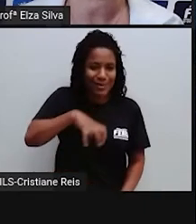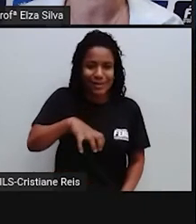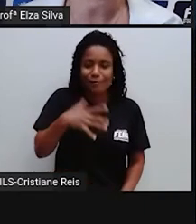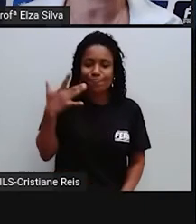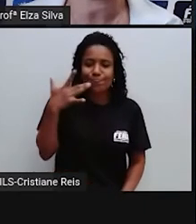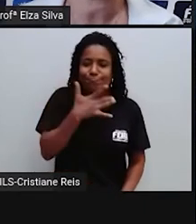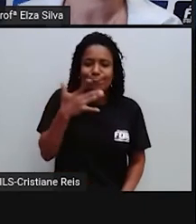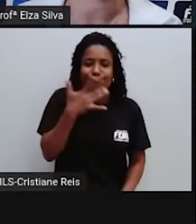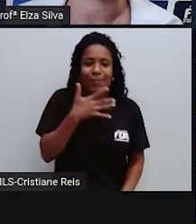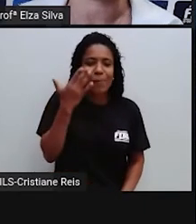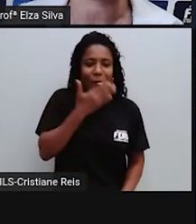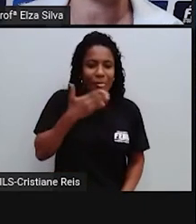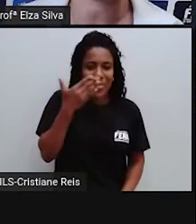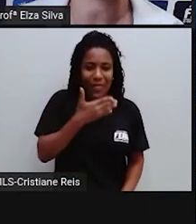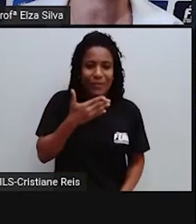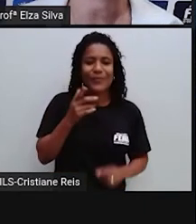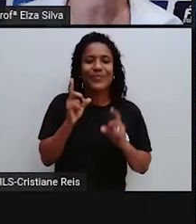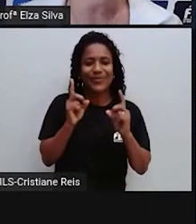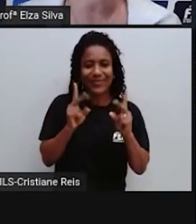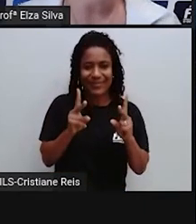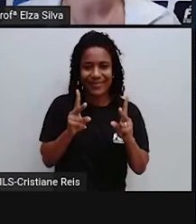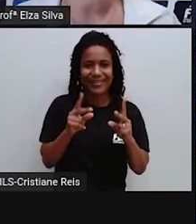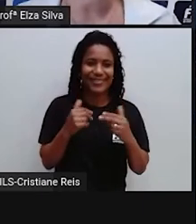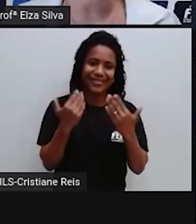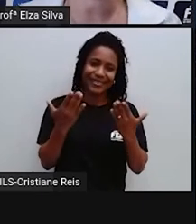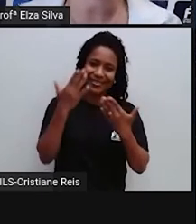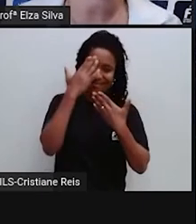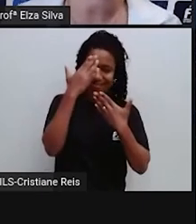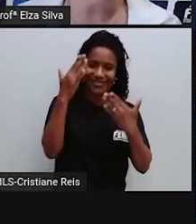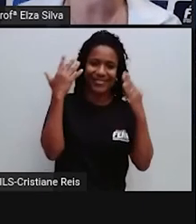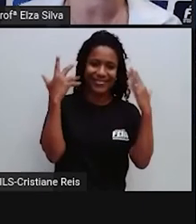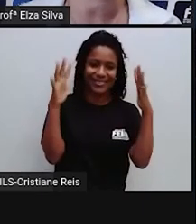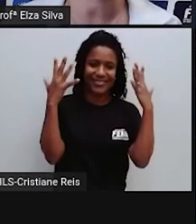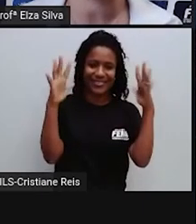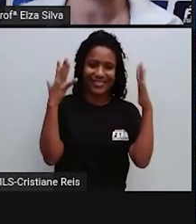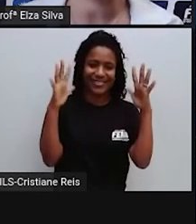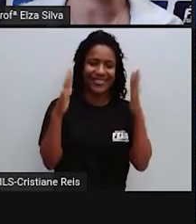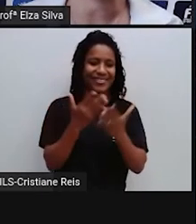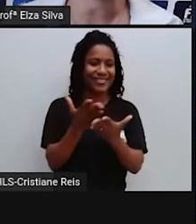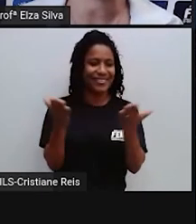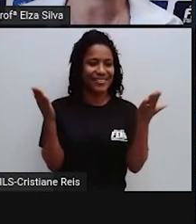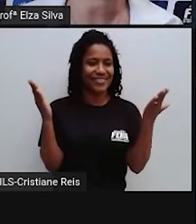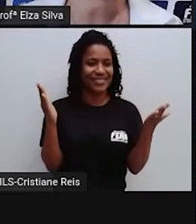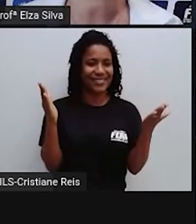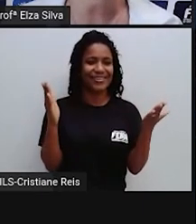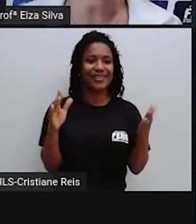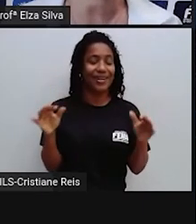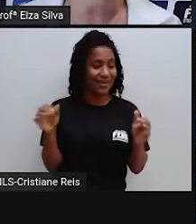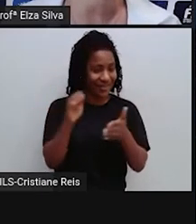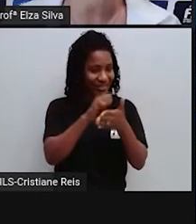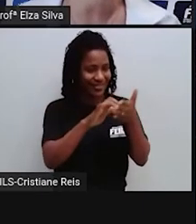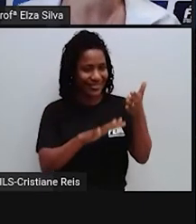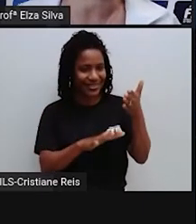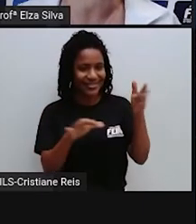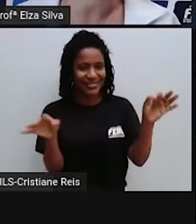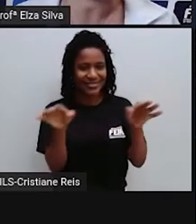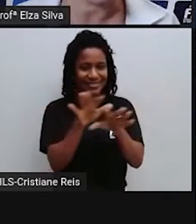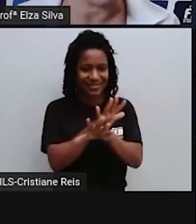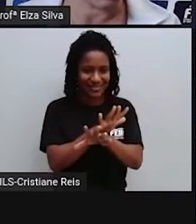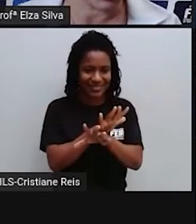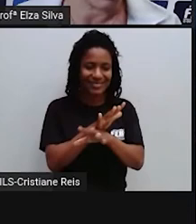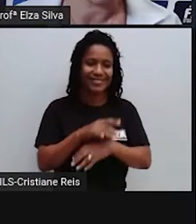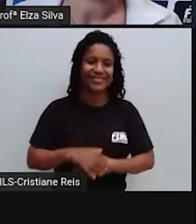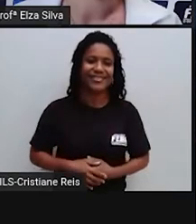Ok Congratulations For you Parabéns para vocês E nós concluímos A nossa atividade